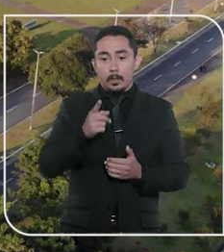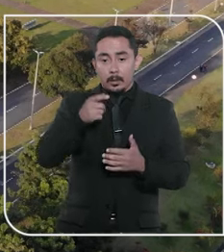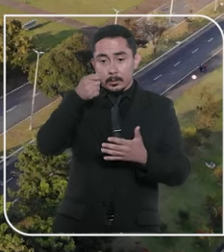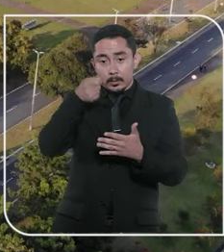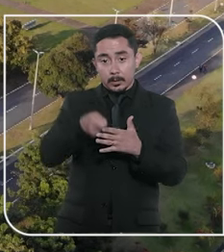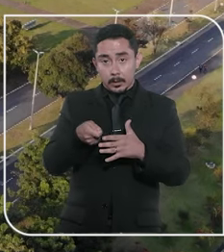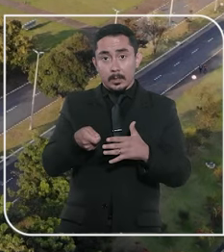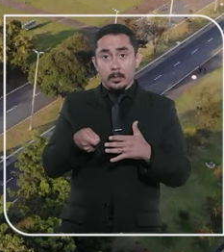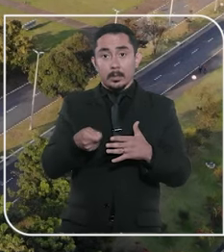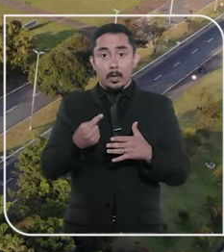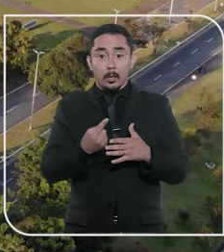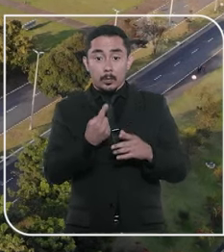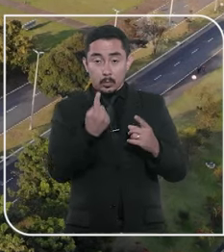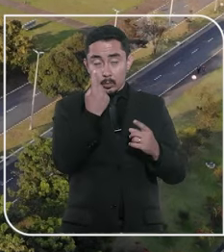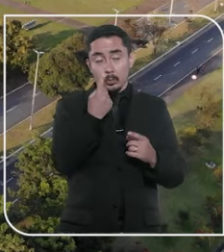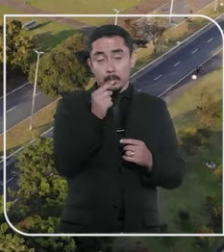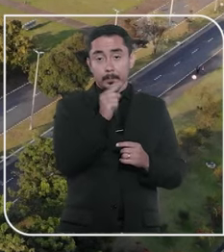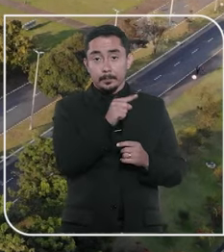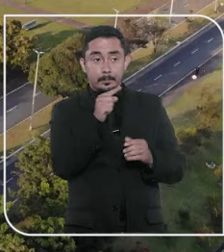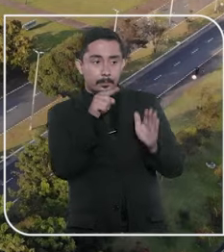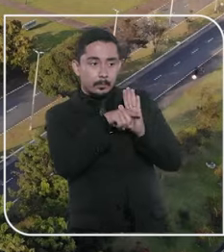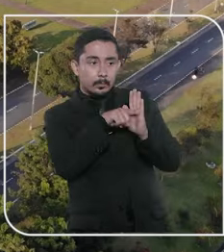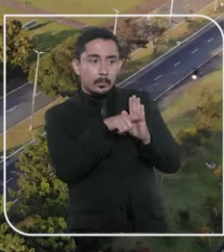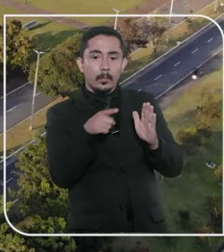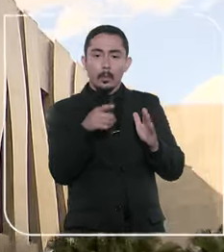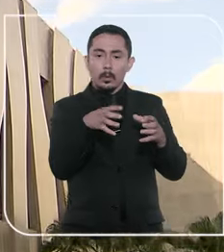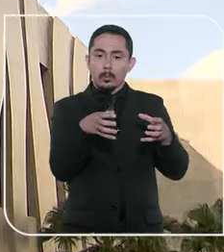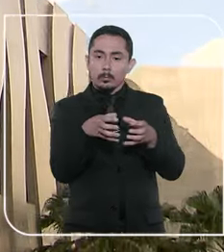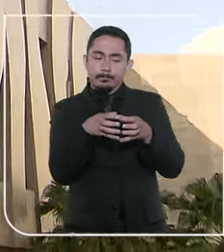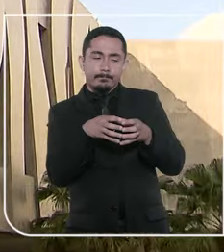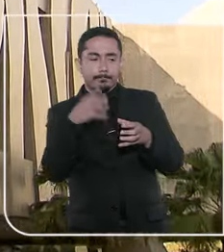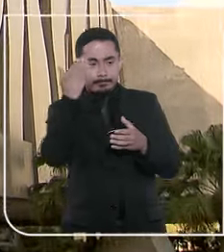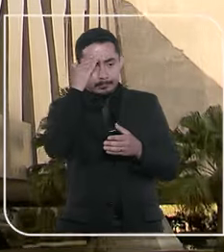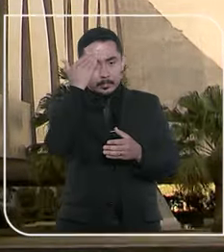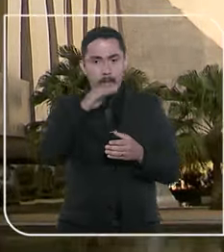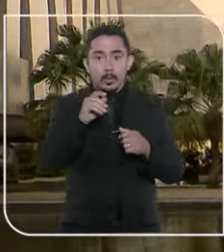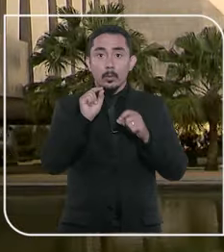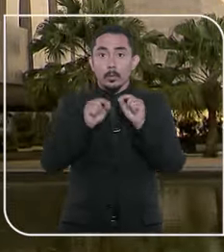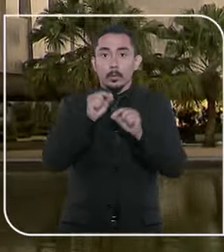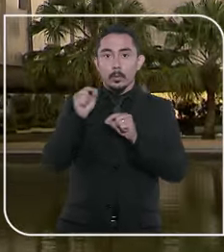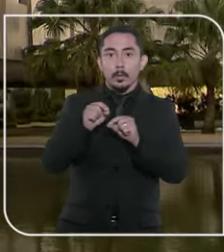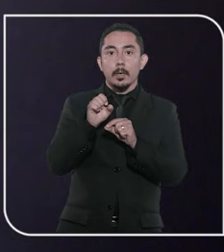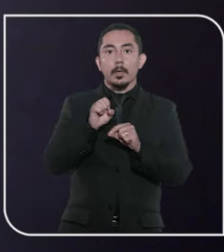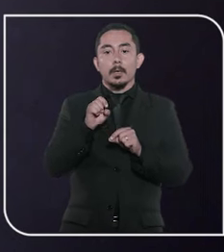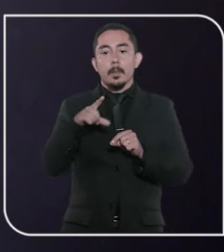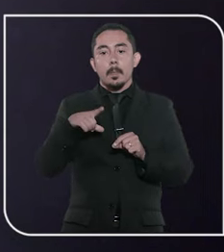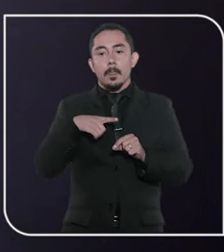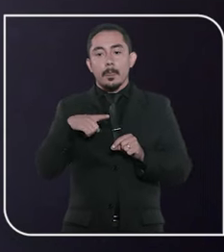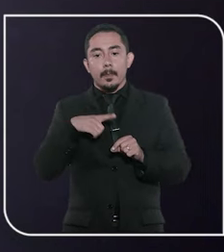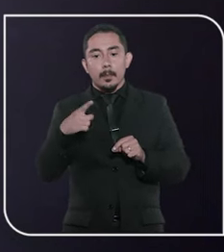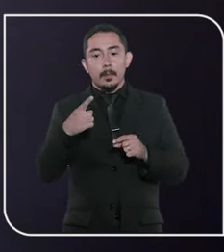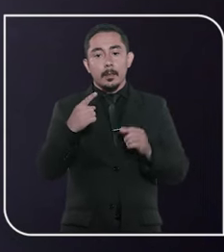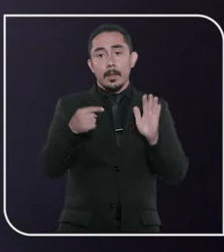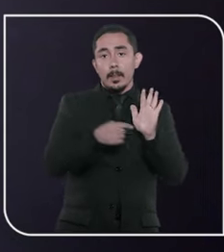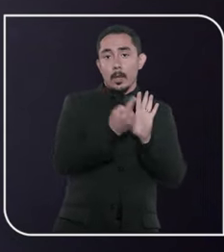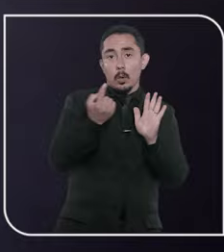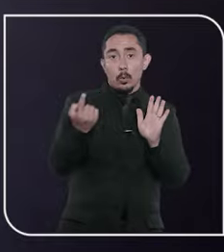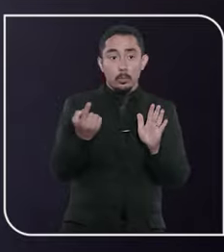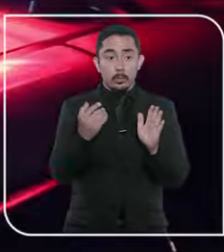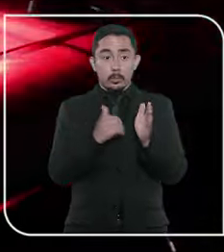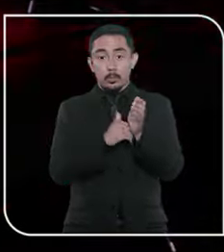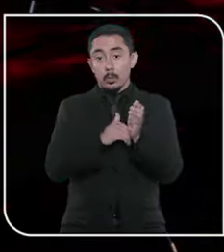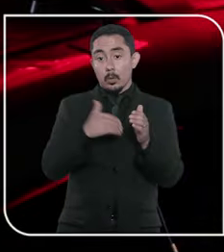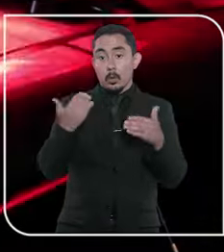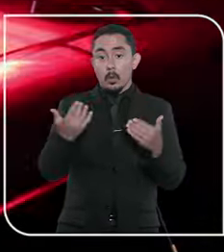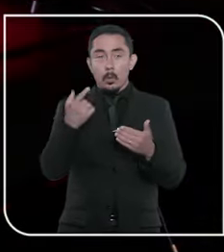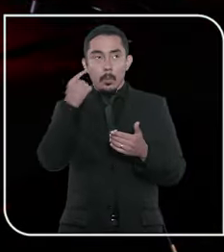Ao manter a condenação de um homem pelo crime de tráfico de drogas, o colegiado reforçou o entendimento de que denúncia anônima ou intuição